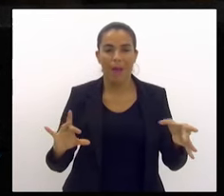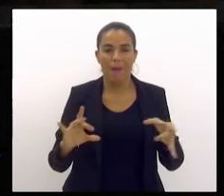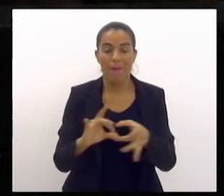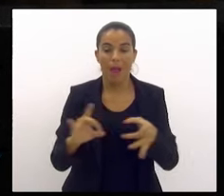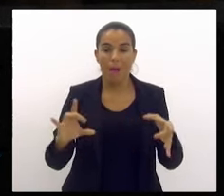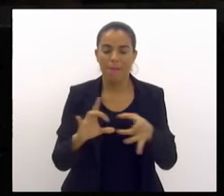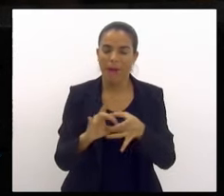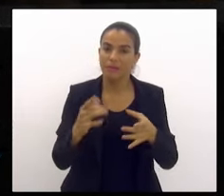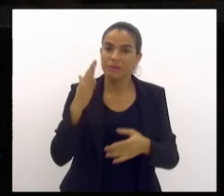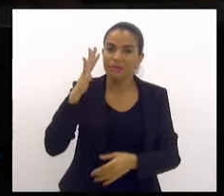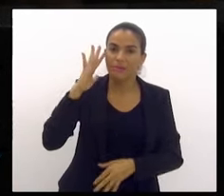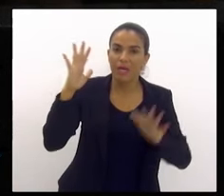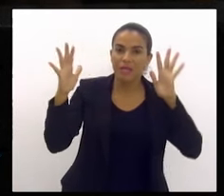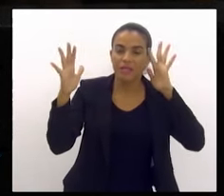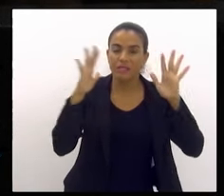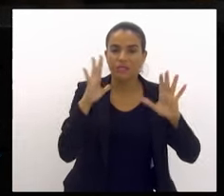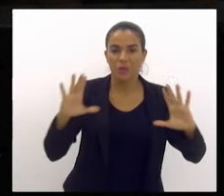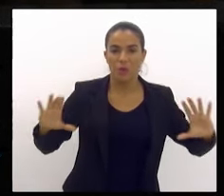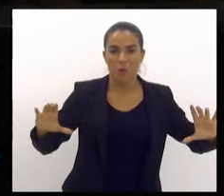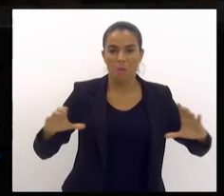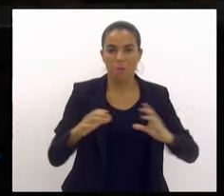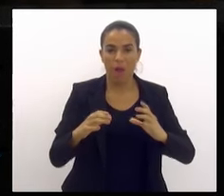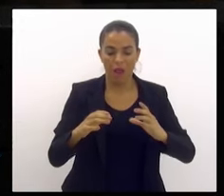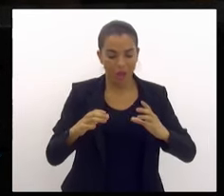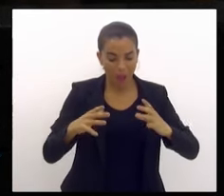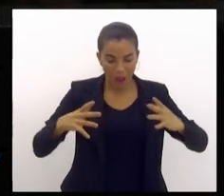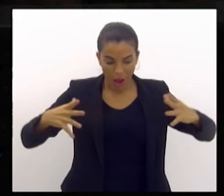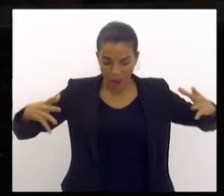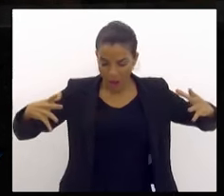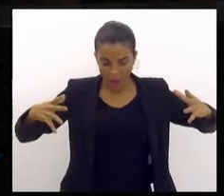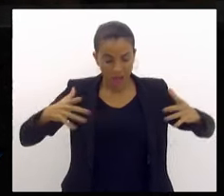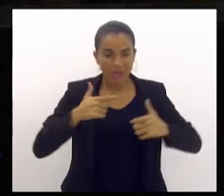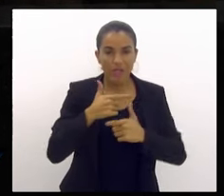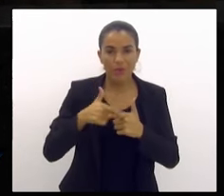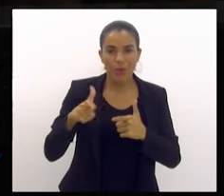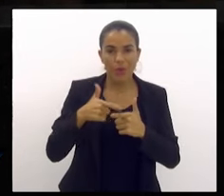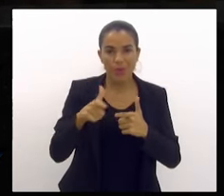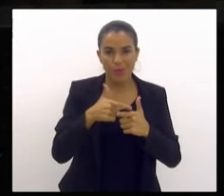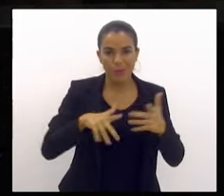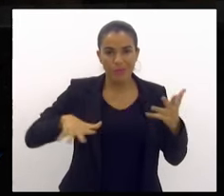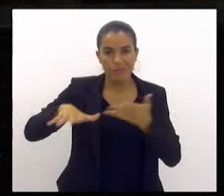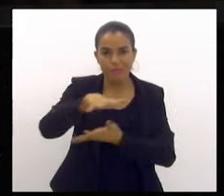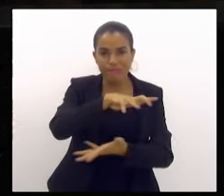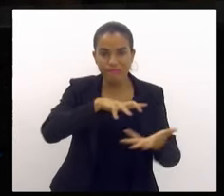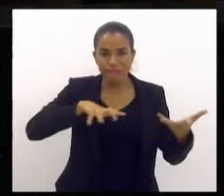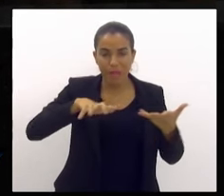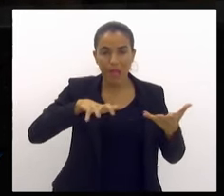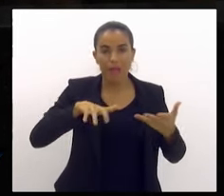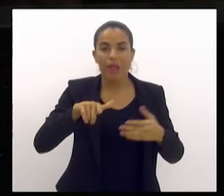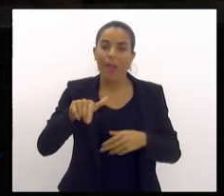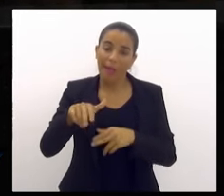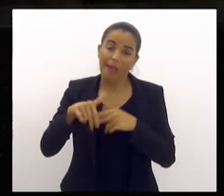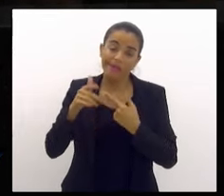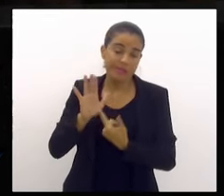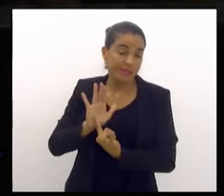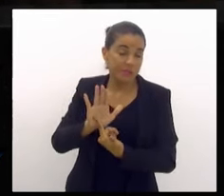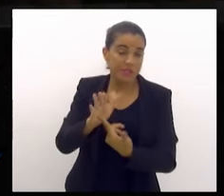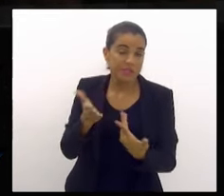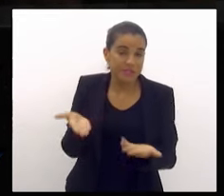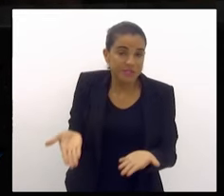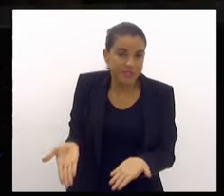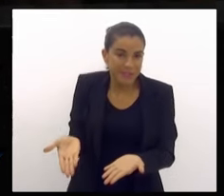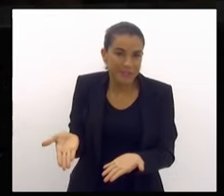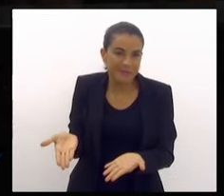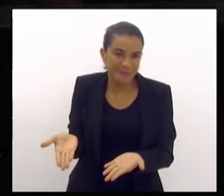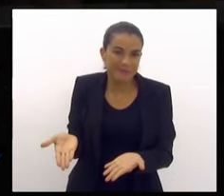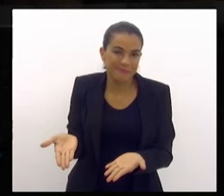tamanho do problema. O tamanho do problema. E é o que está indicando o